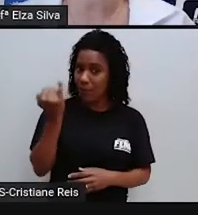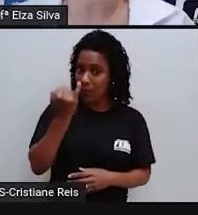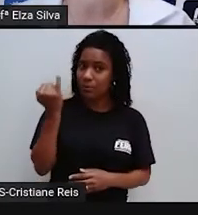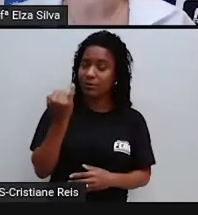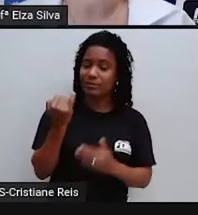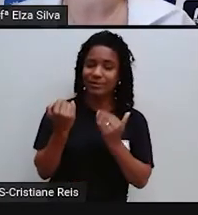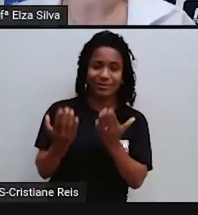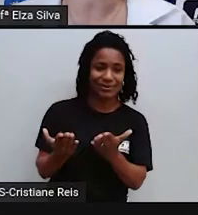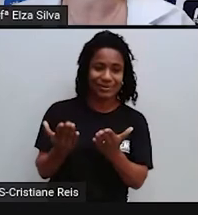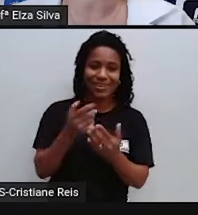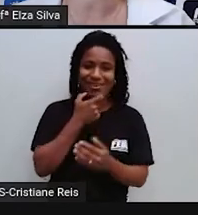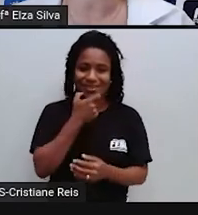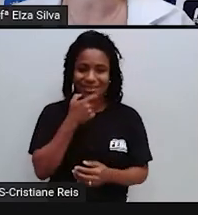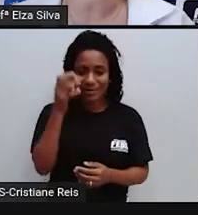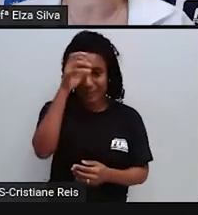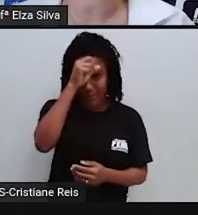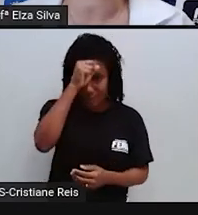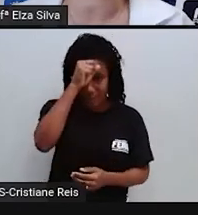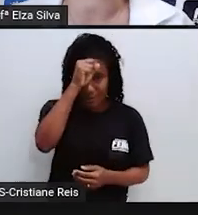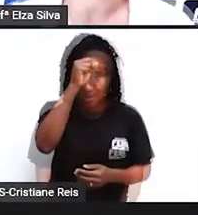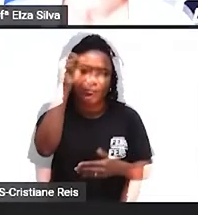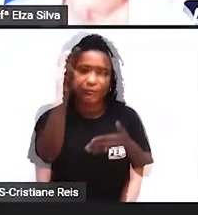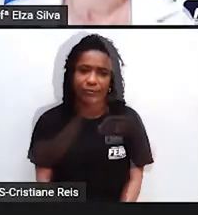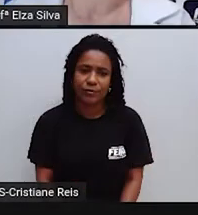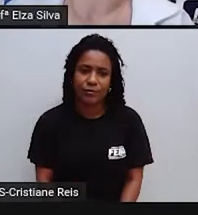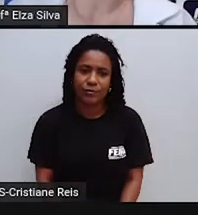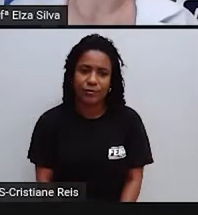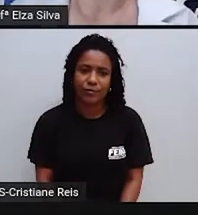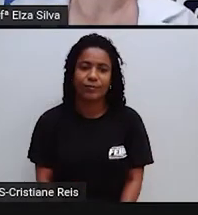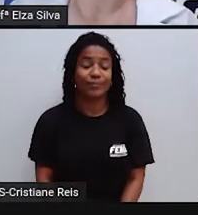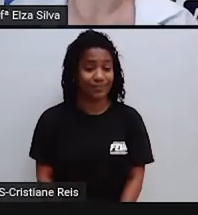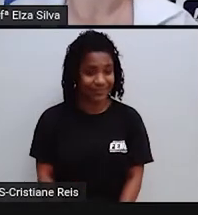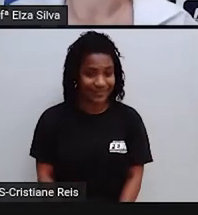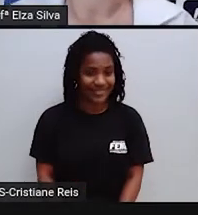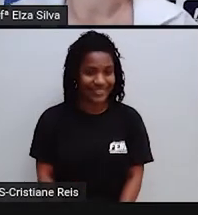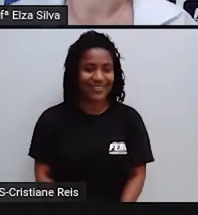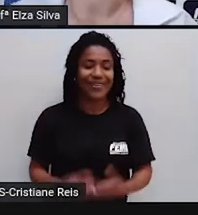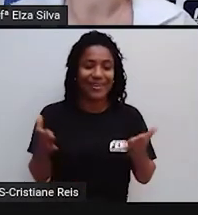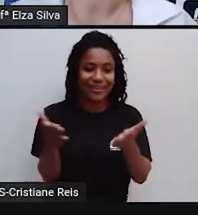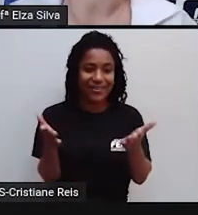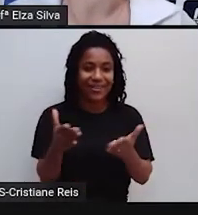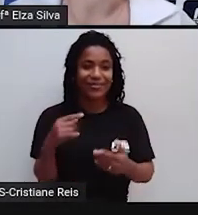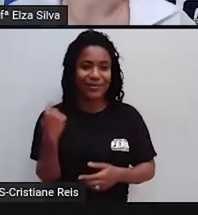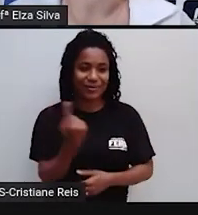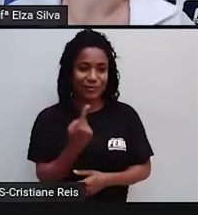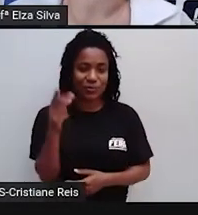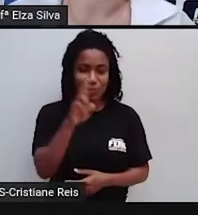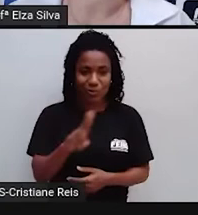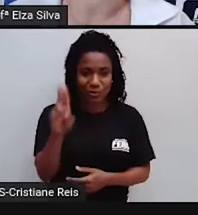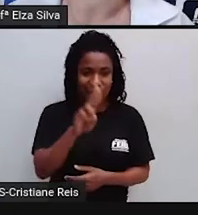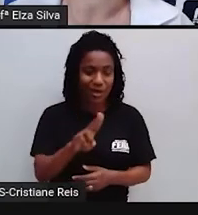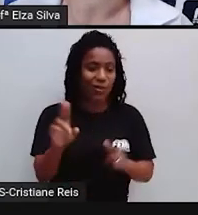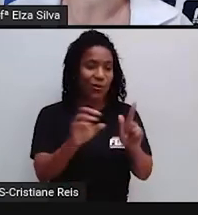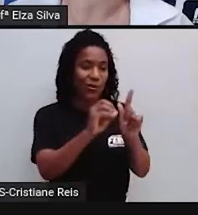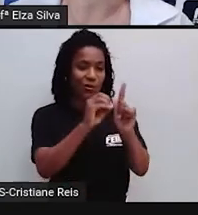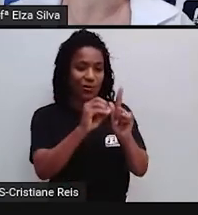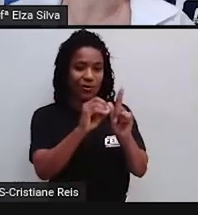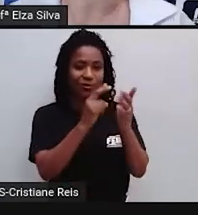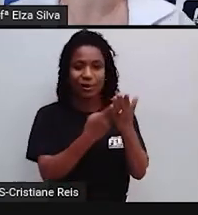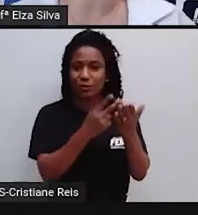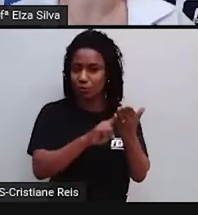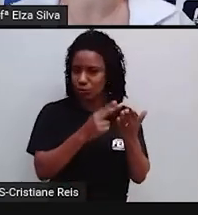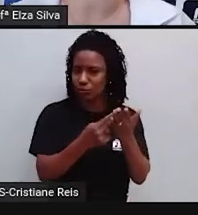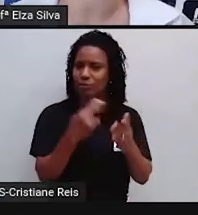do inglês Que a gente pratique Então nós vamos utilizar Esse recurso O Google Tradutor O que é